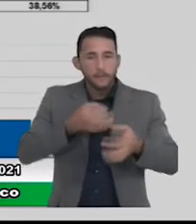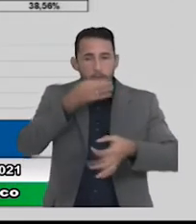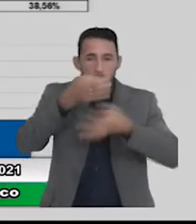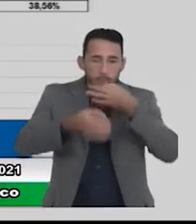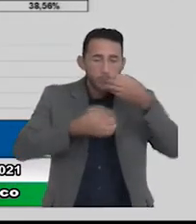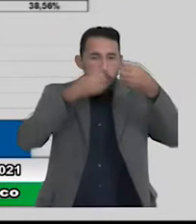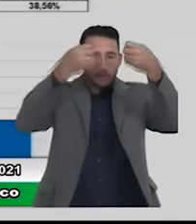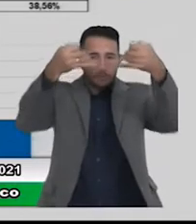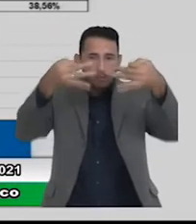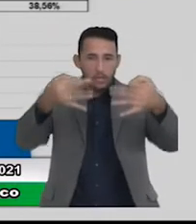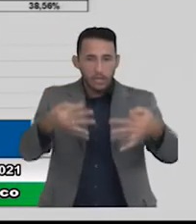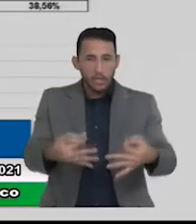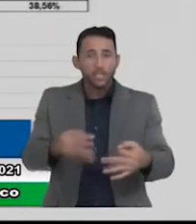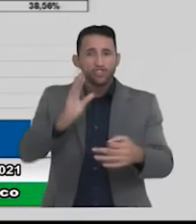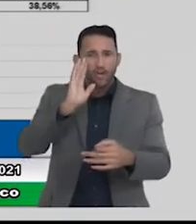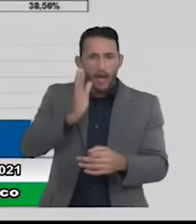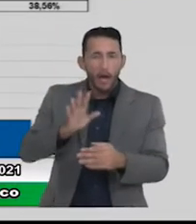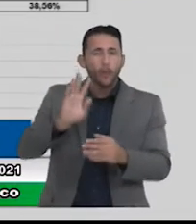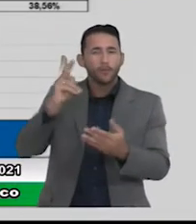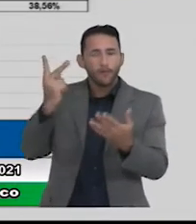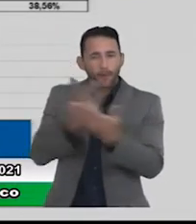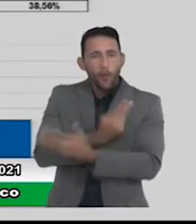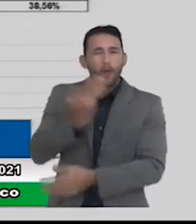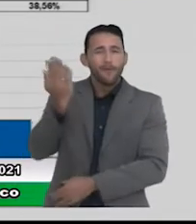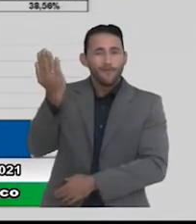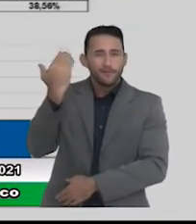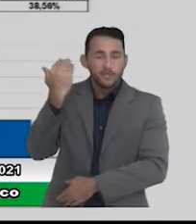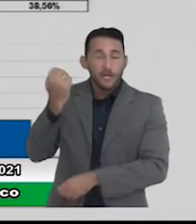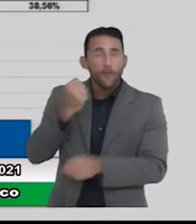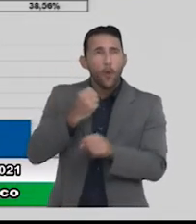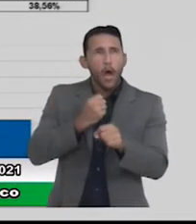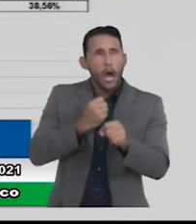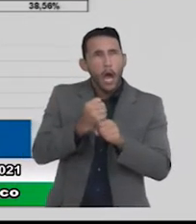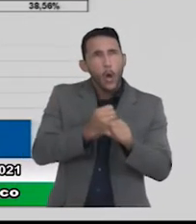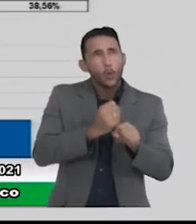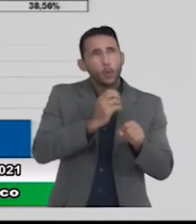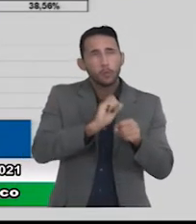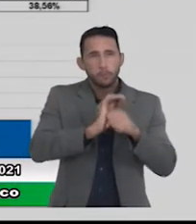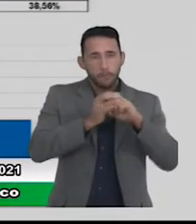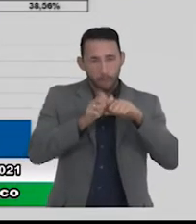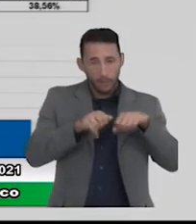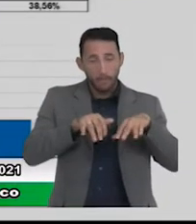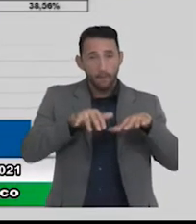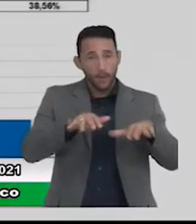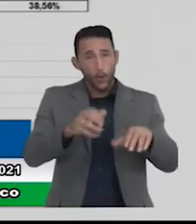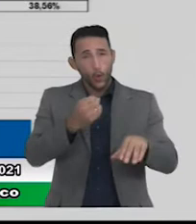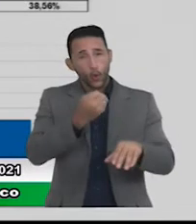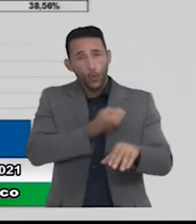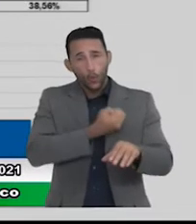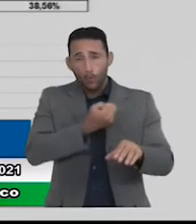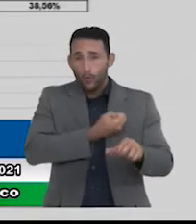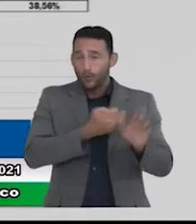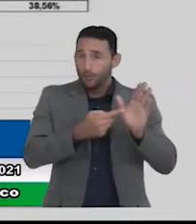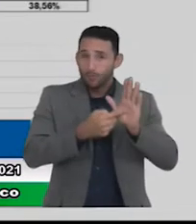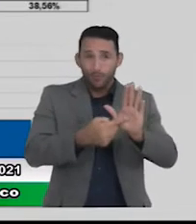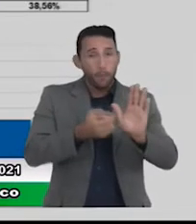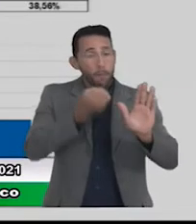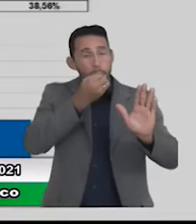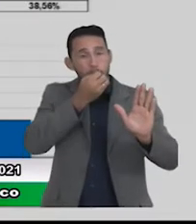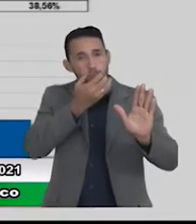aconteceu com a receita de capital em um ano atípico como um ano de pandemia esses números são números muito bons